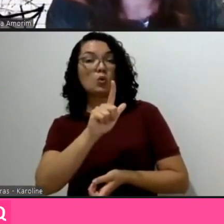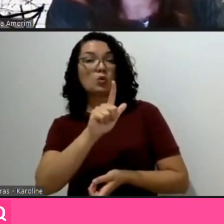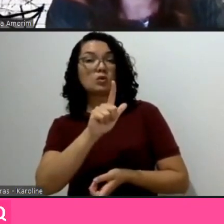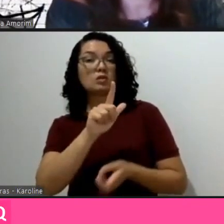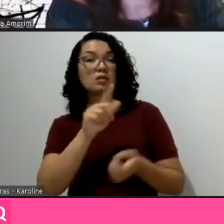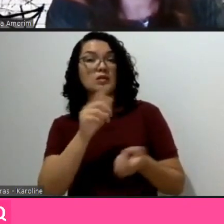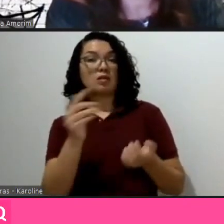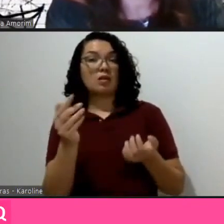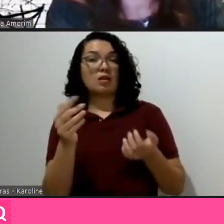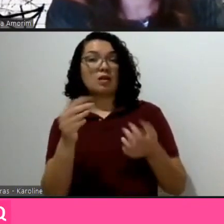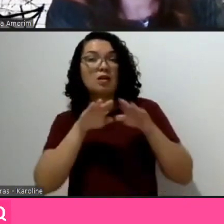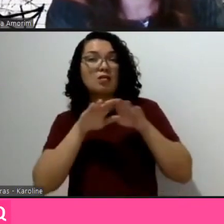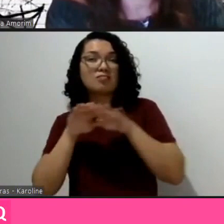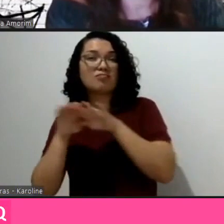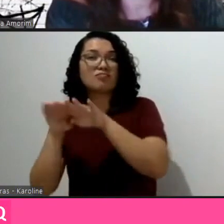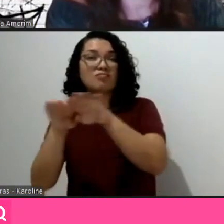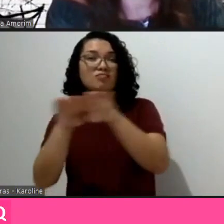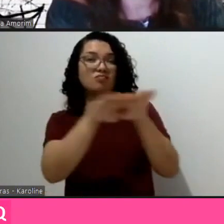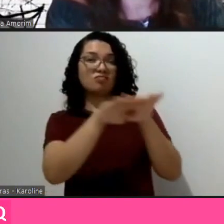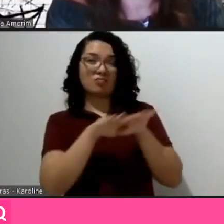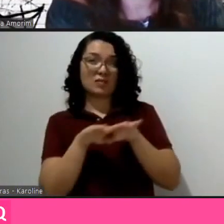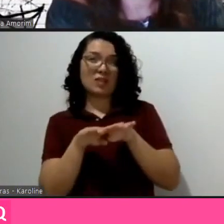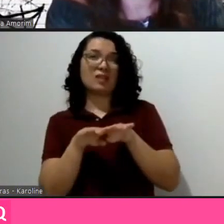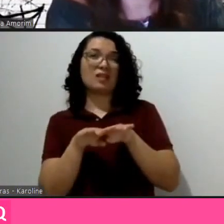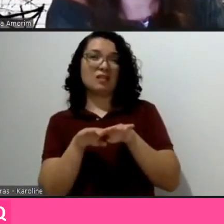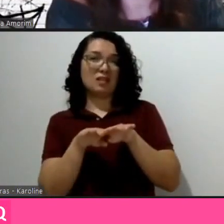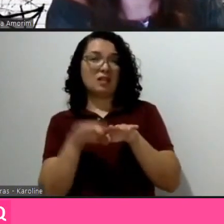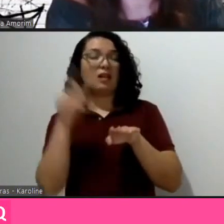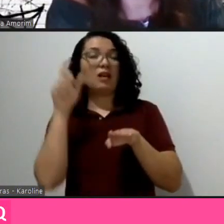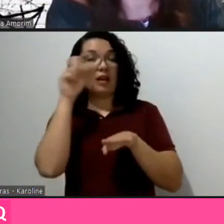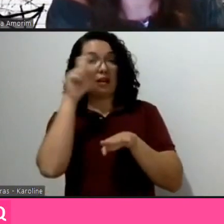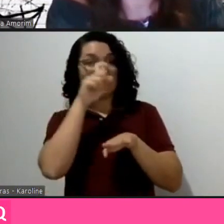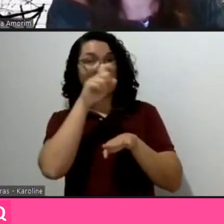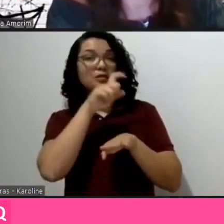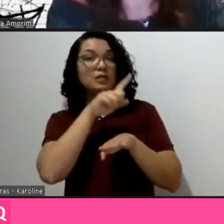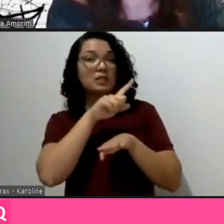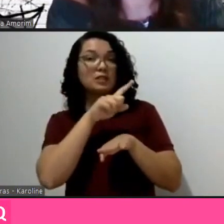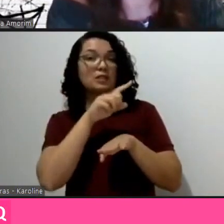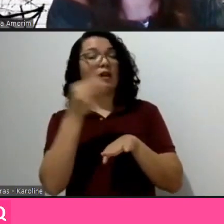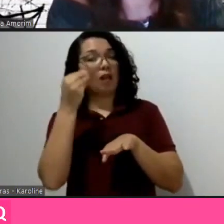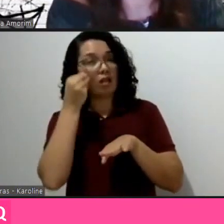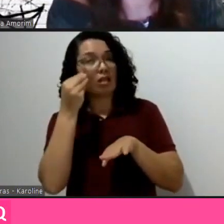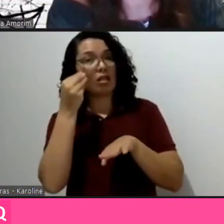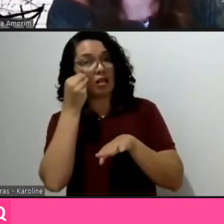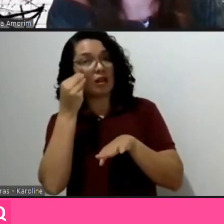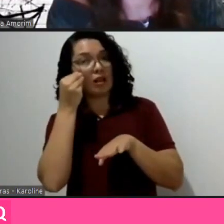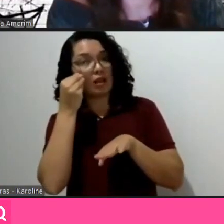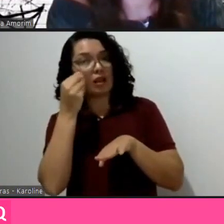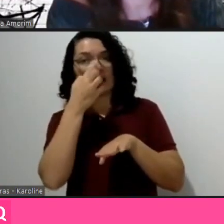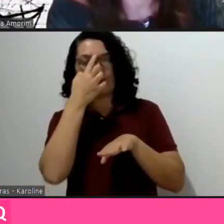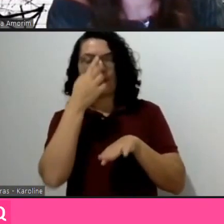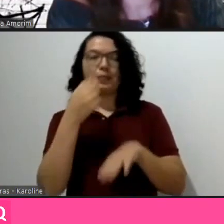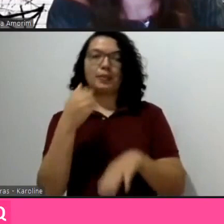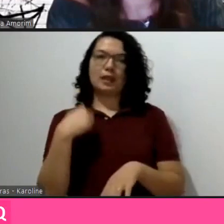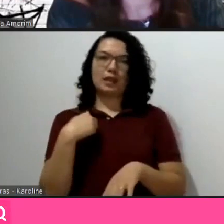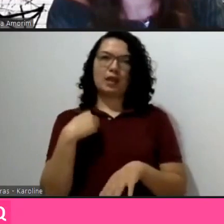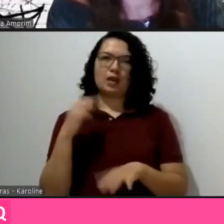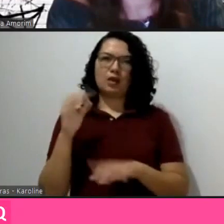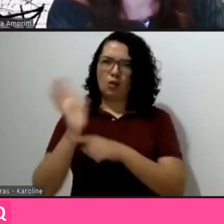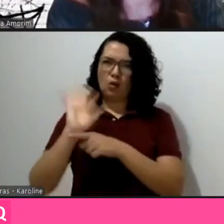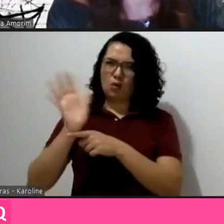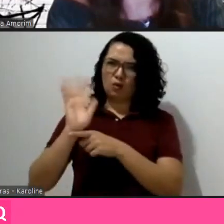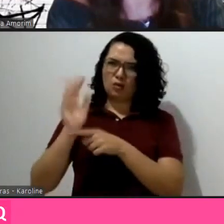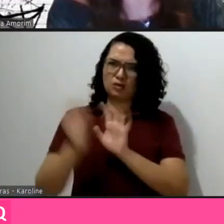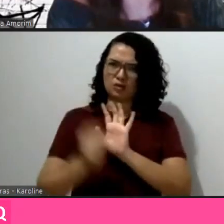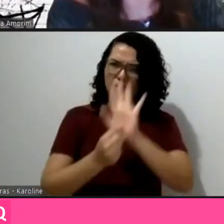multidisciplinaridade, mas fazer com que ela aconteça é bastante difícil. Esse videozinho que eu mostrei foi com a voz de